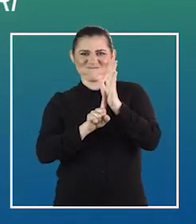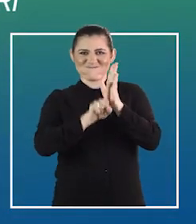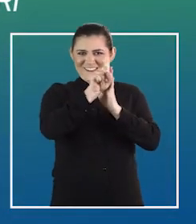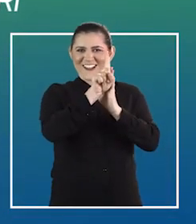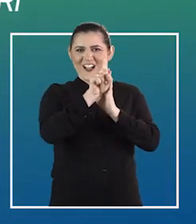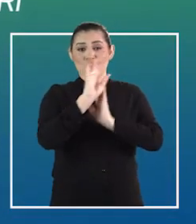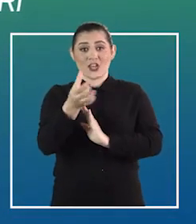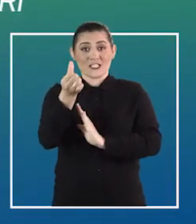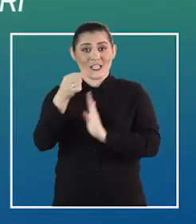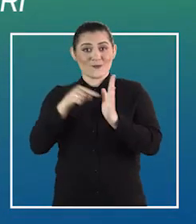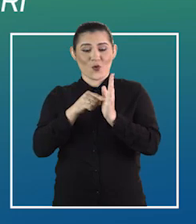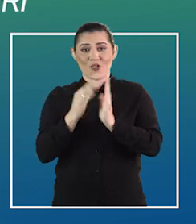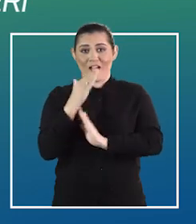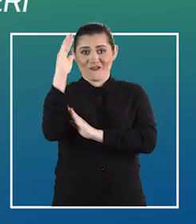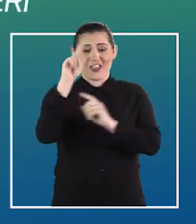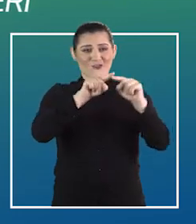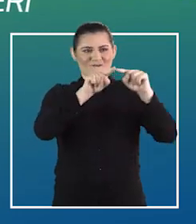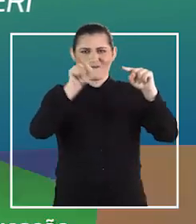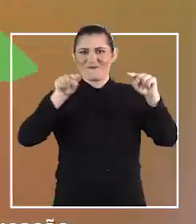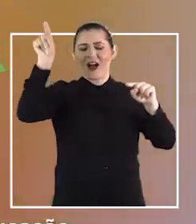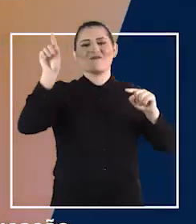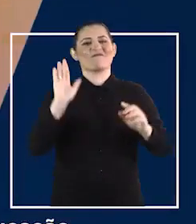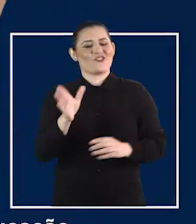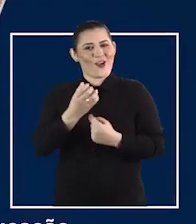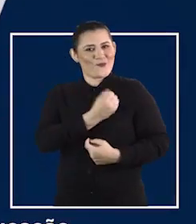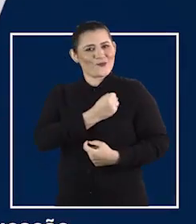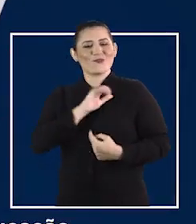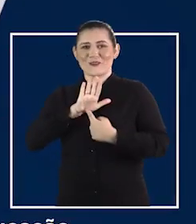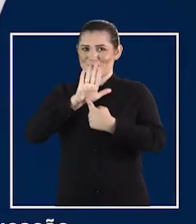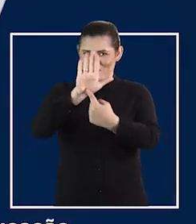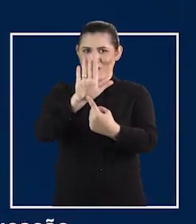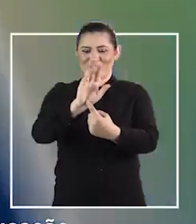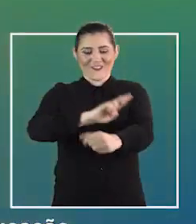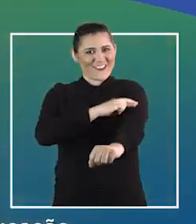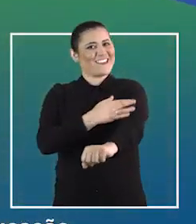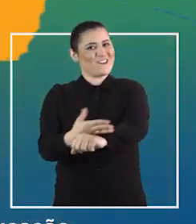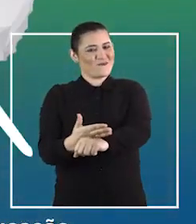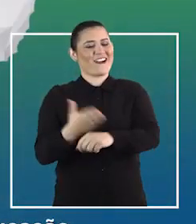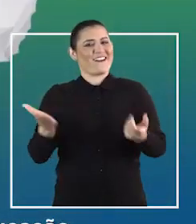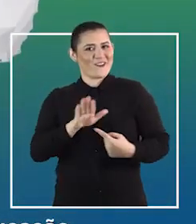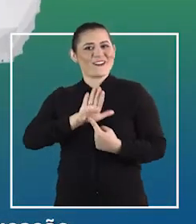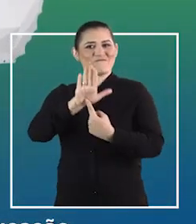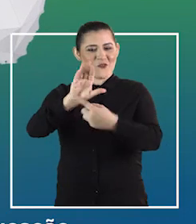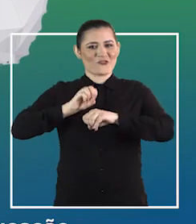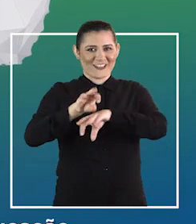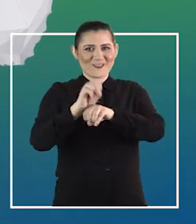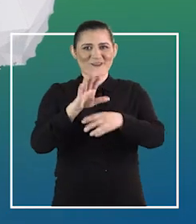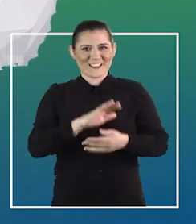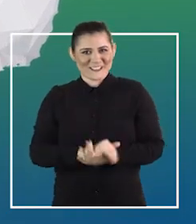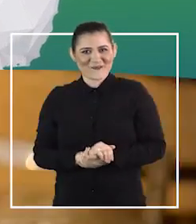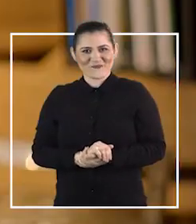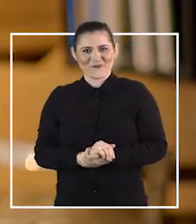seis pontos à frente de seus adversários. Os números comprovam. Rio Branco está dando uma aula na